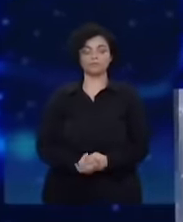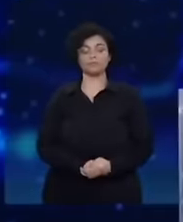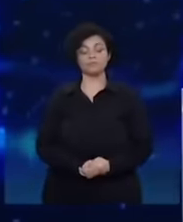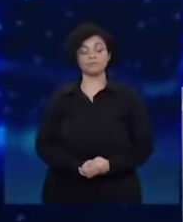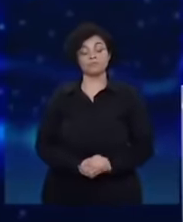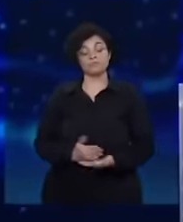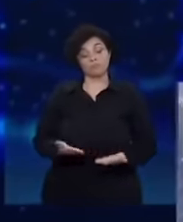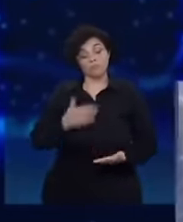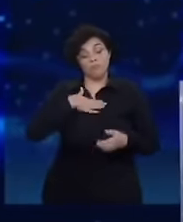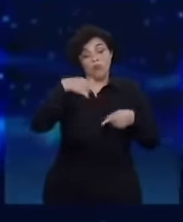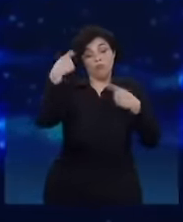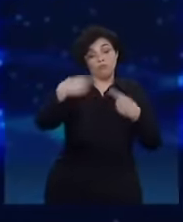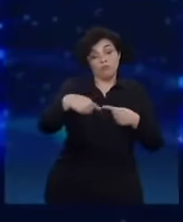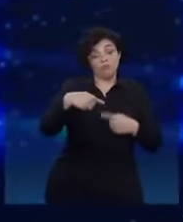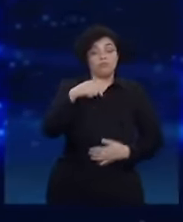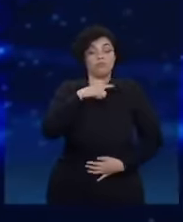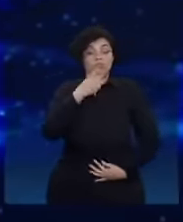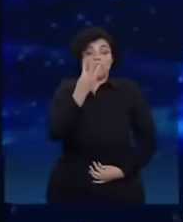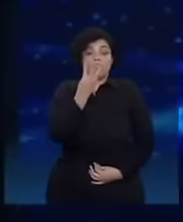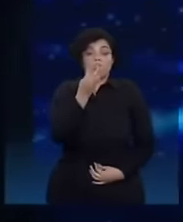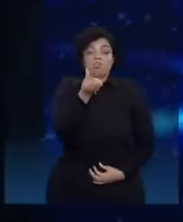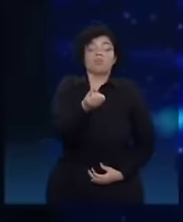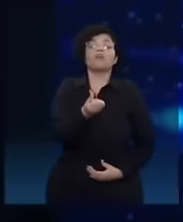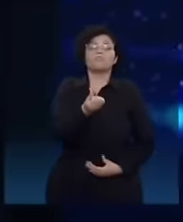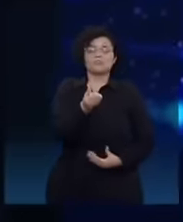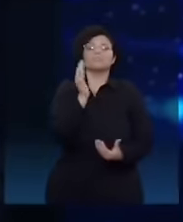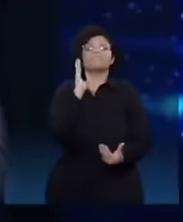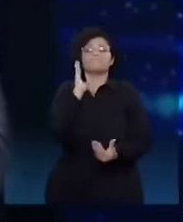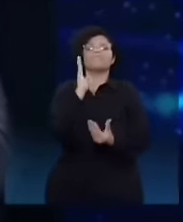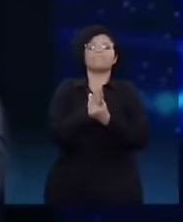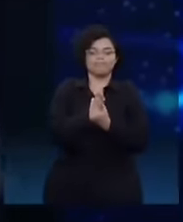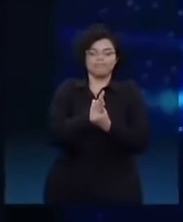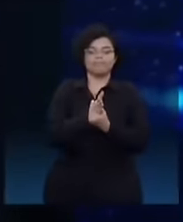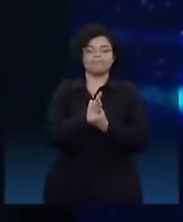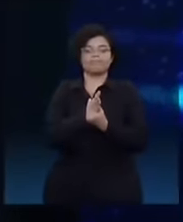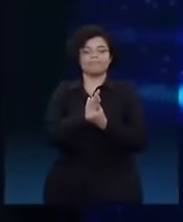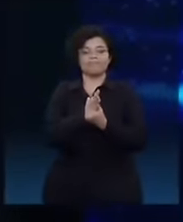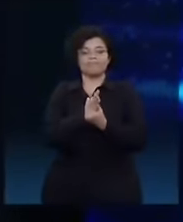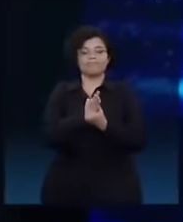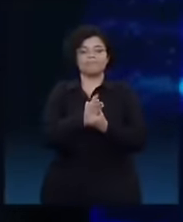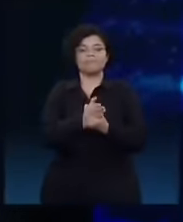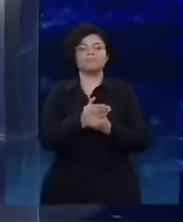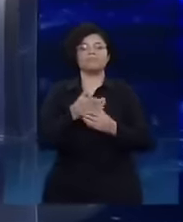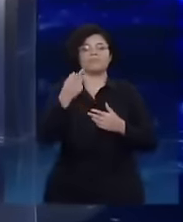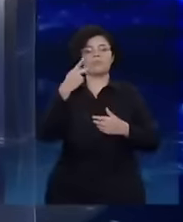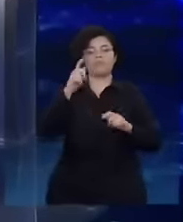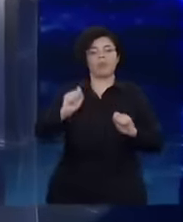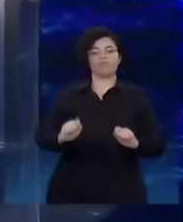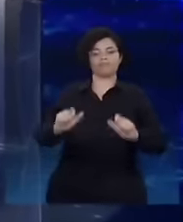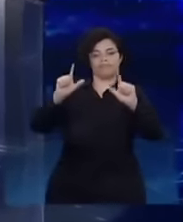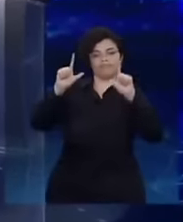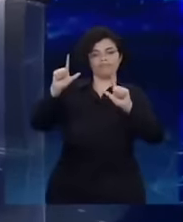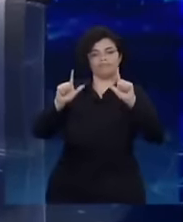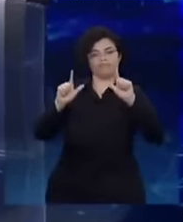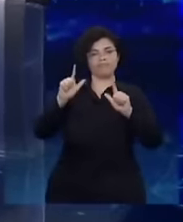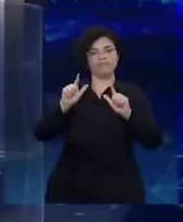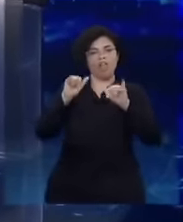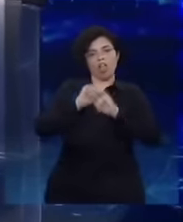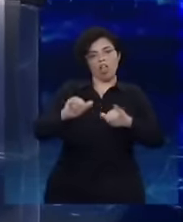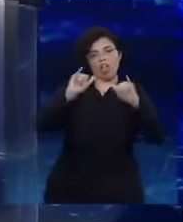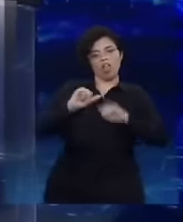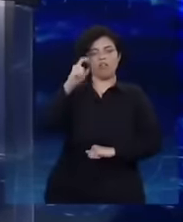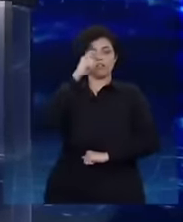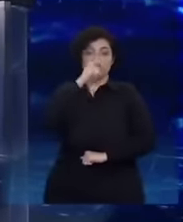adversário teve 36 processos, sabe, tirando o programa dele de mentira.